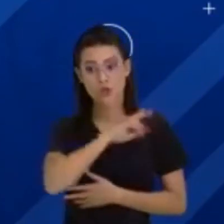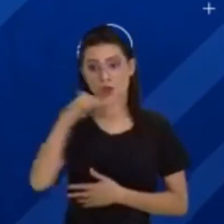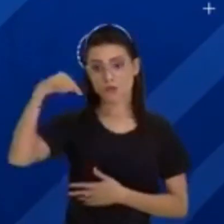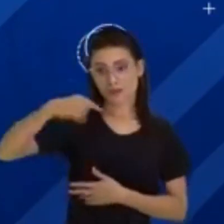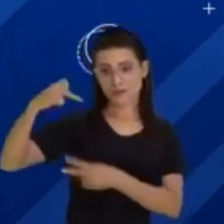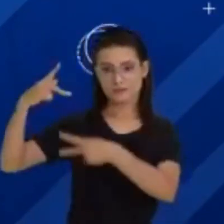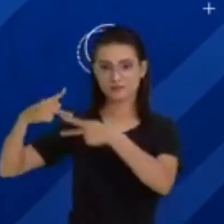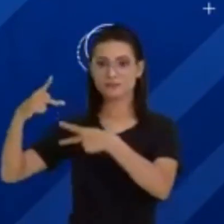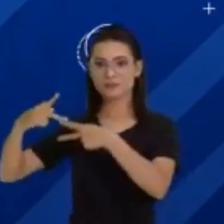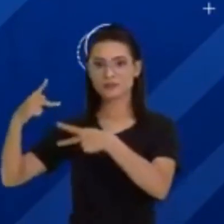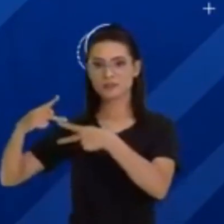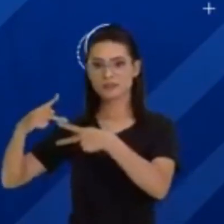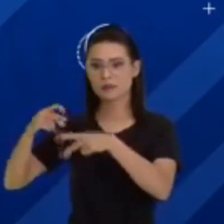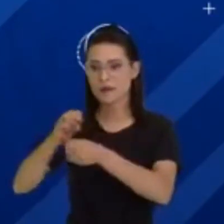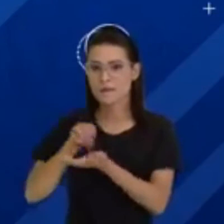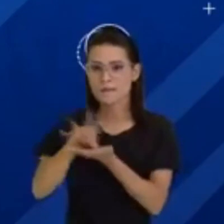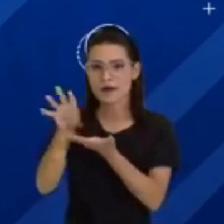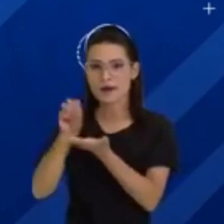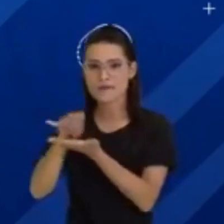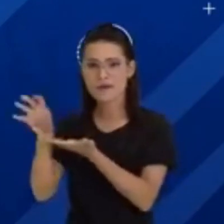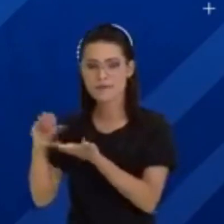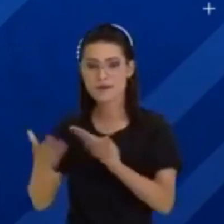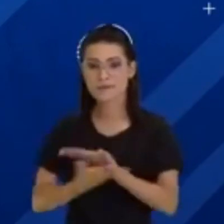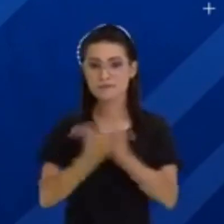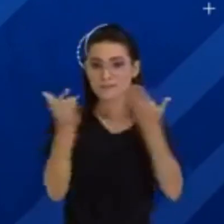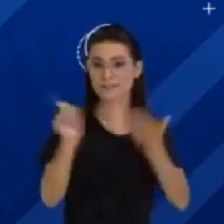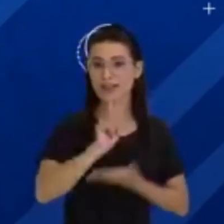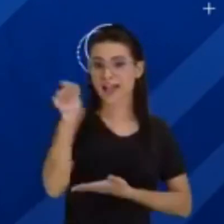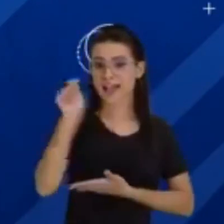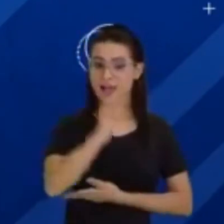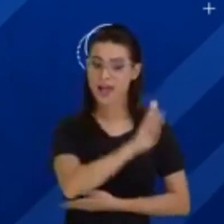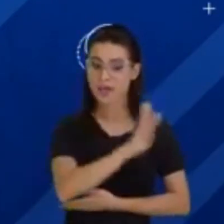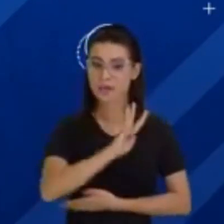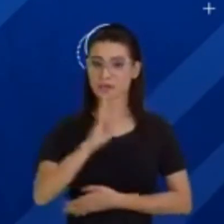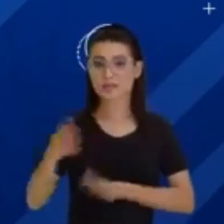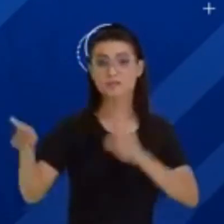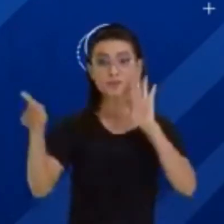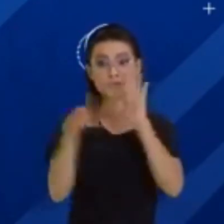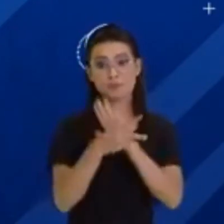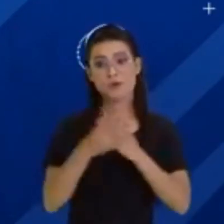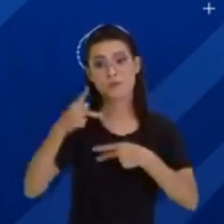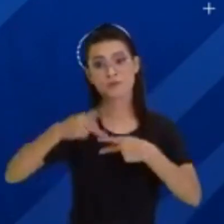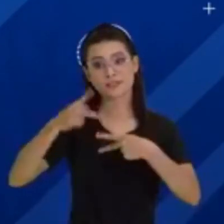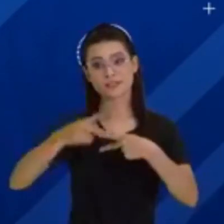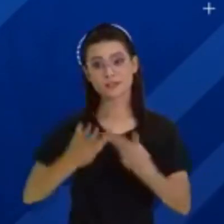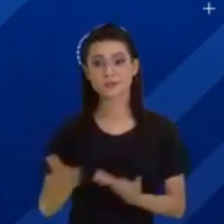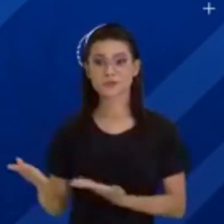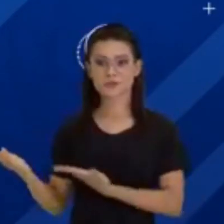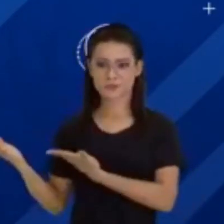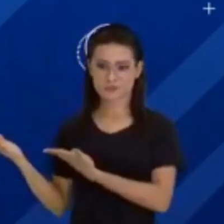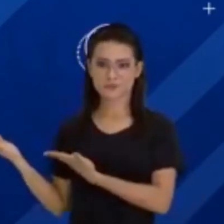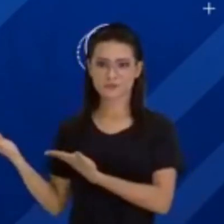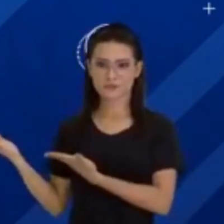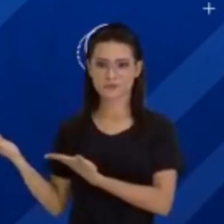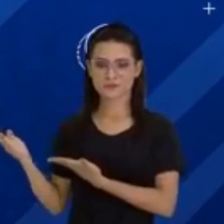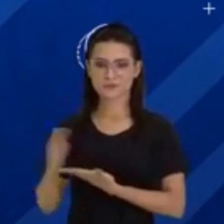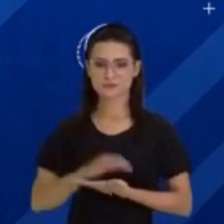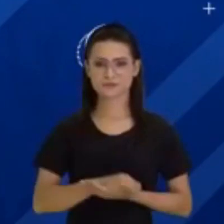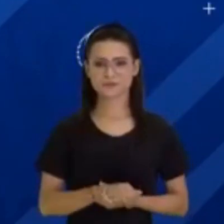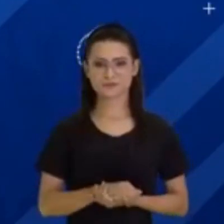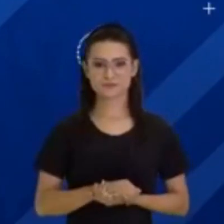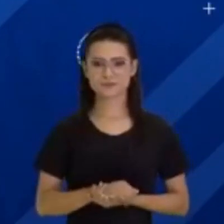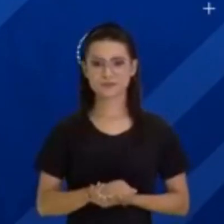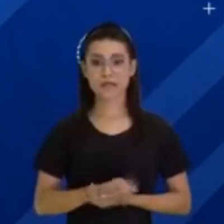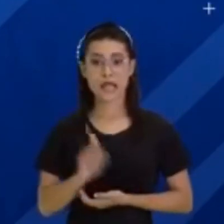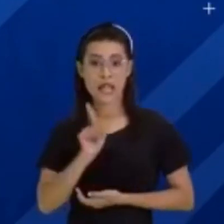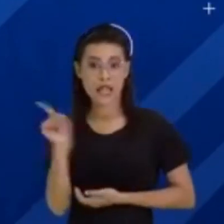vários exercícios lá no seu site. Basta que você entre no www.seduc.pa.gov.br,